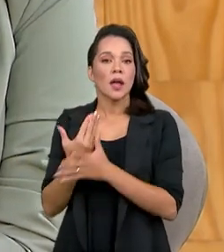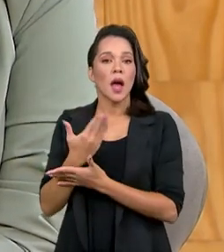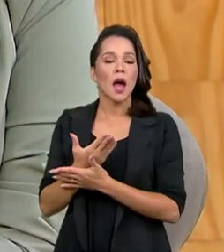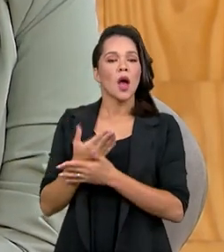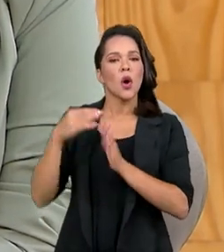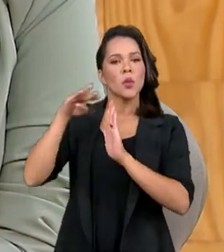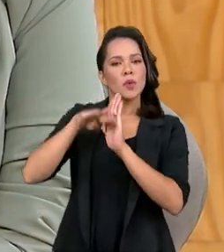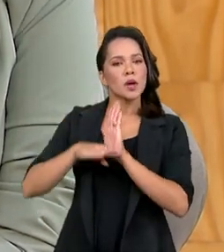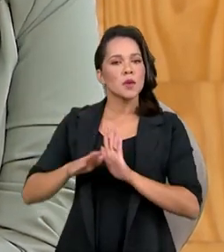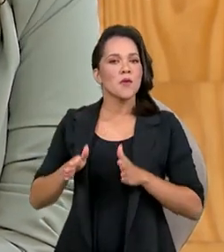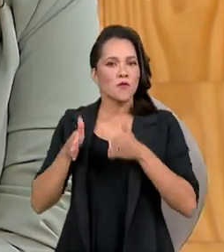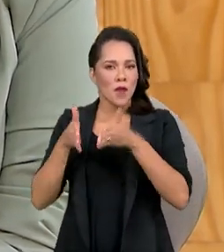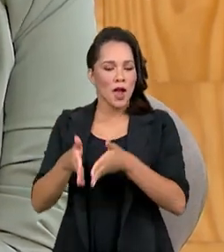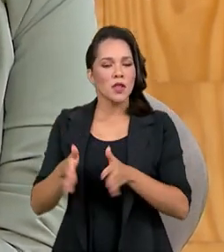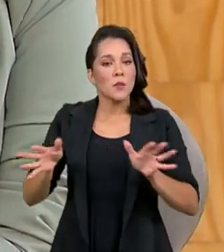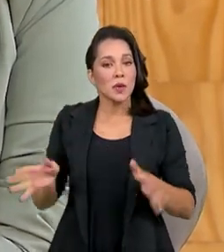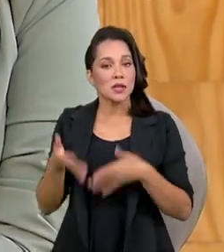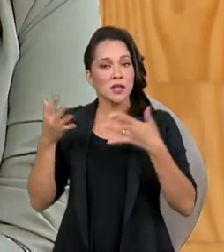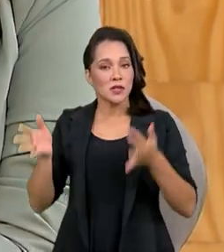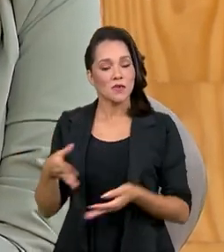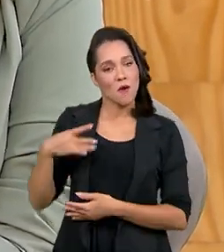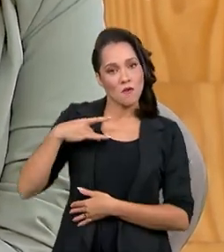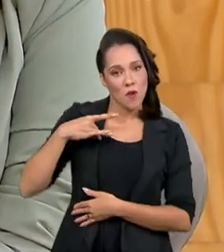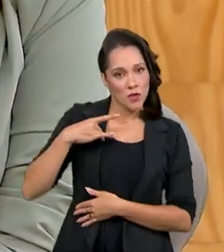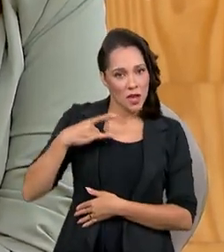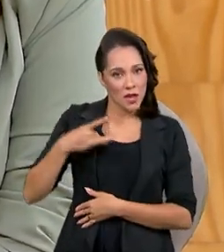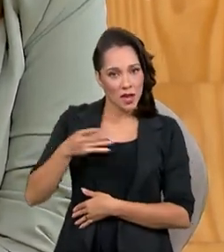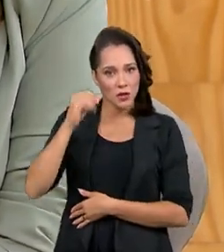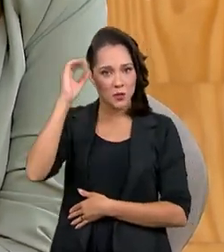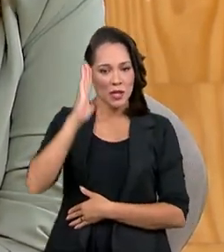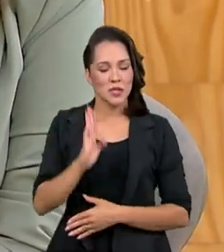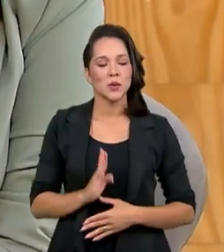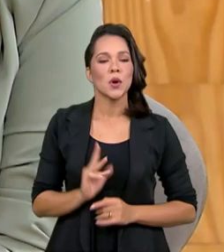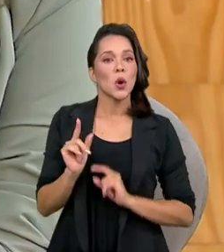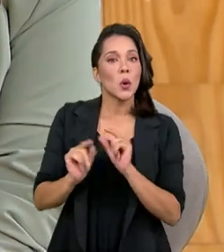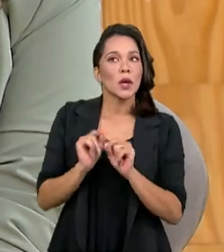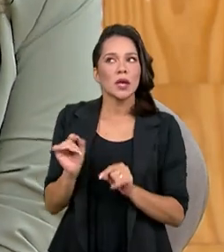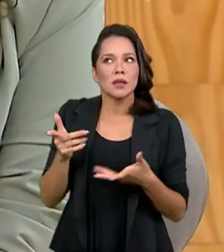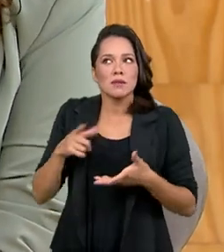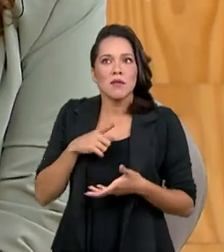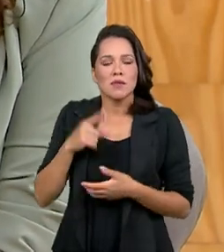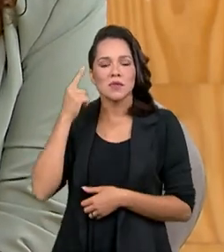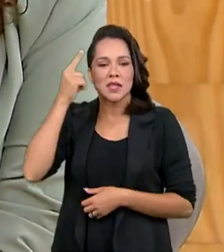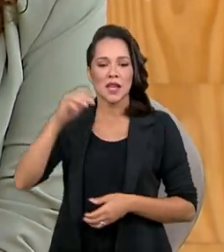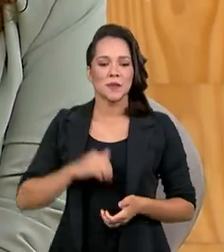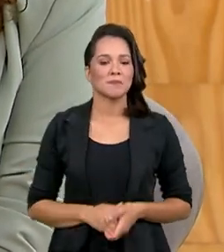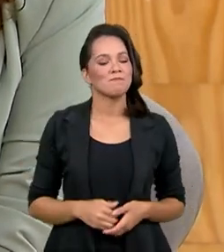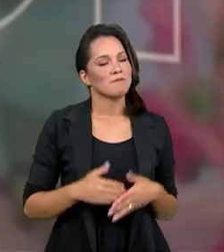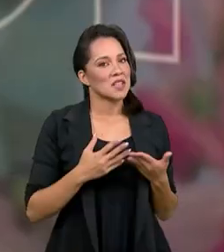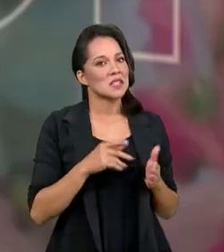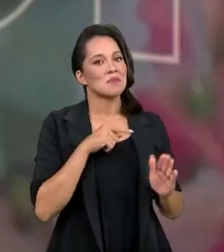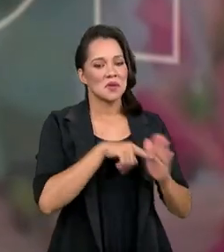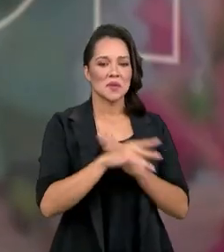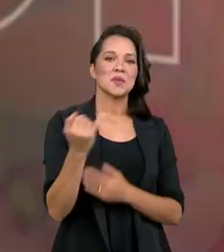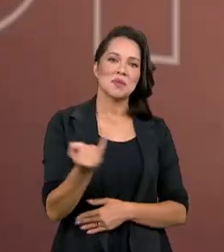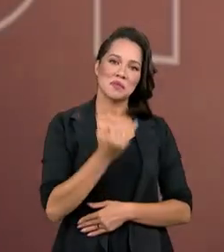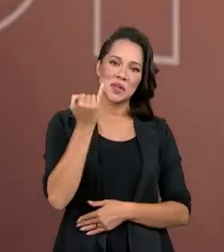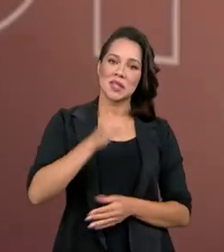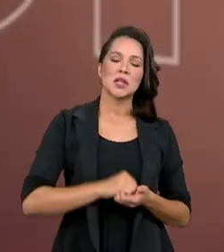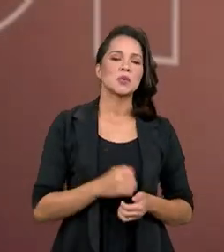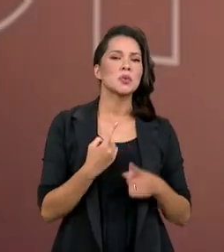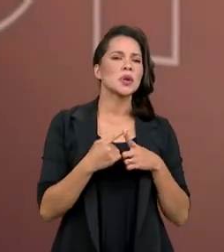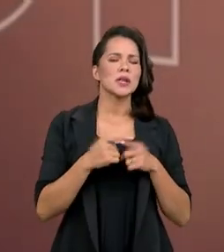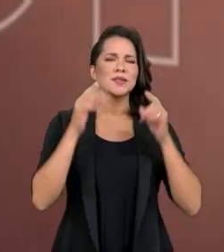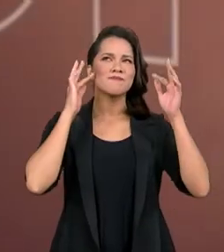especificamente para incentivar o voluntariado no país? O que moveu essa ideia? Claro, essa pergunta é importante porque ela traz uma